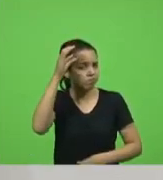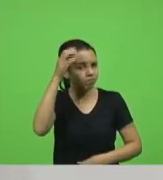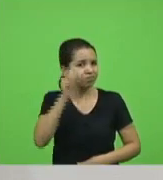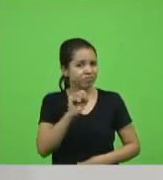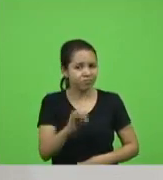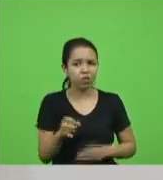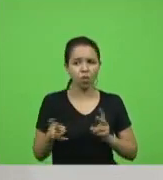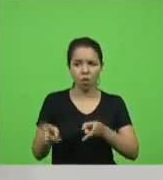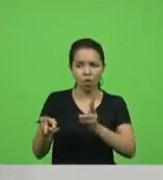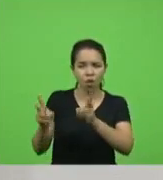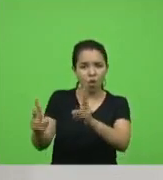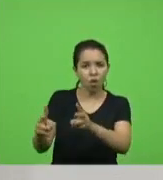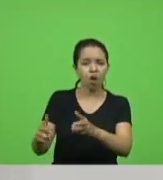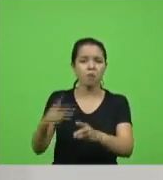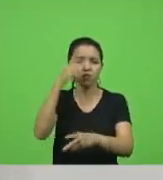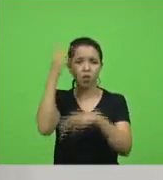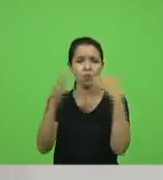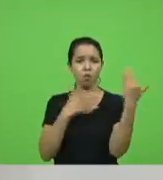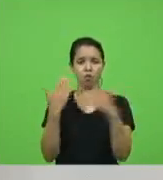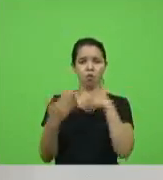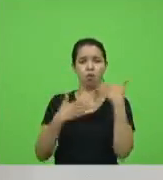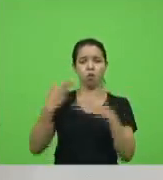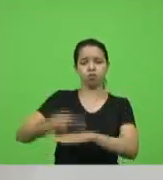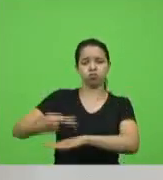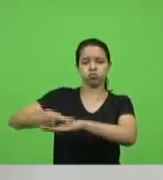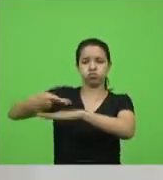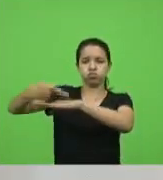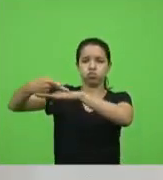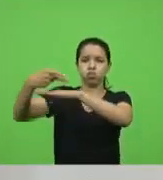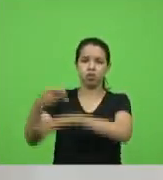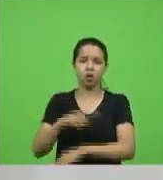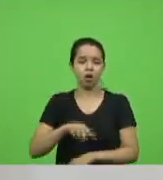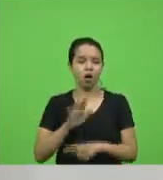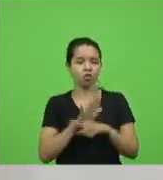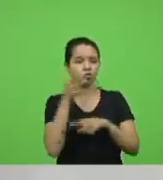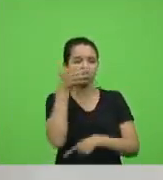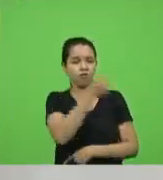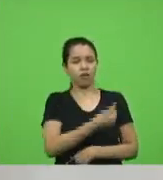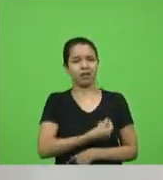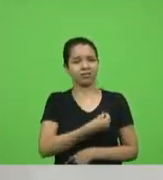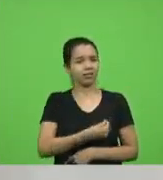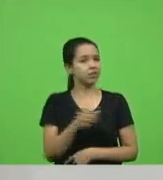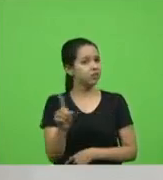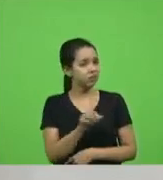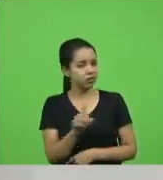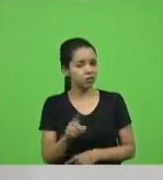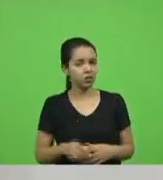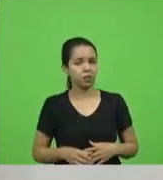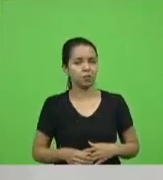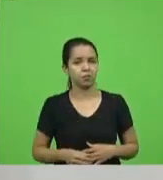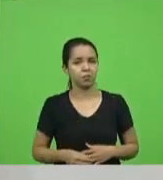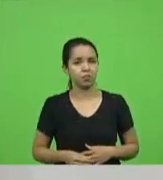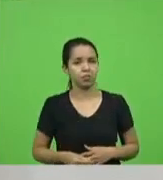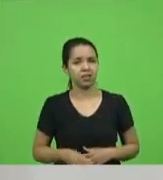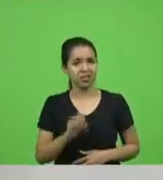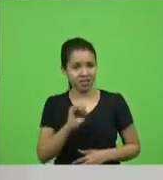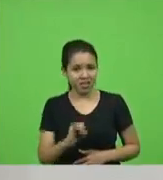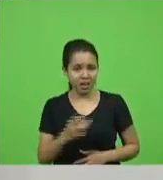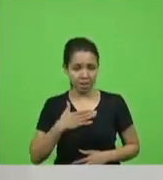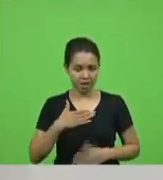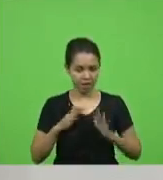empilhar corpos e não vamos salvar as vidas que nós tanto preservamos e que enquanto não é na nossa casa está tudo certo